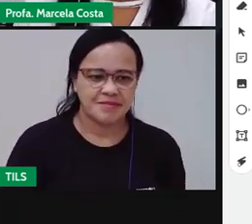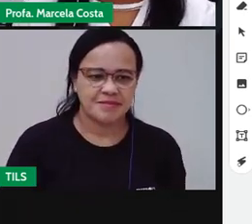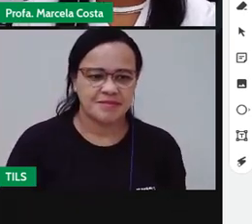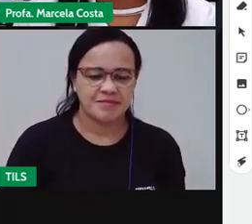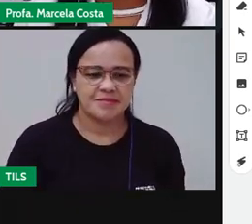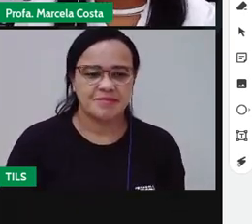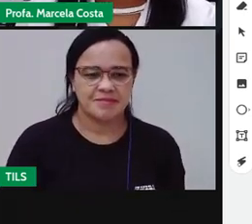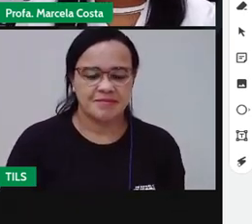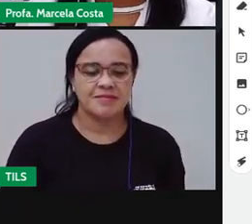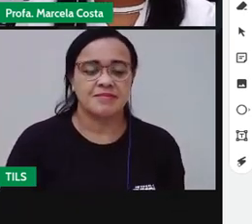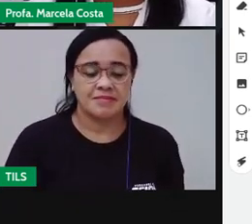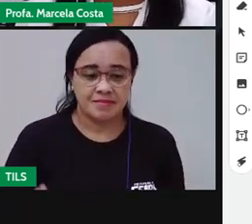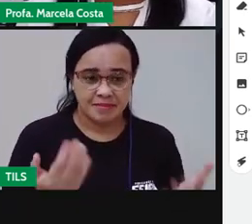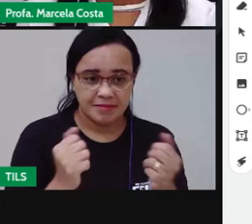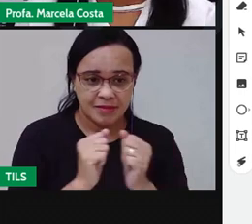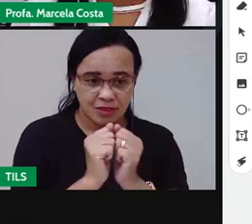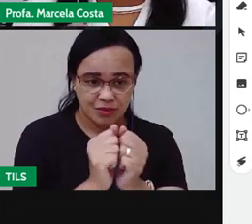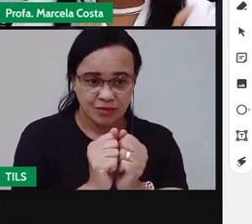Vamos fazer juntos?